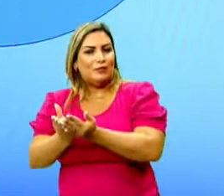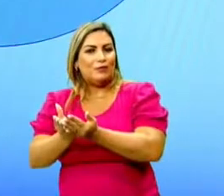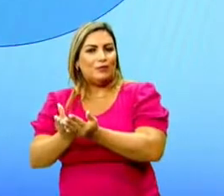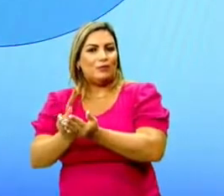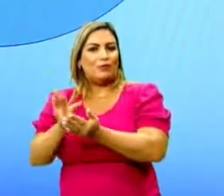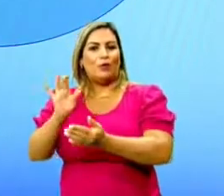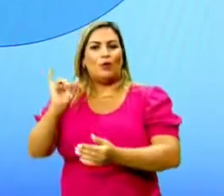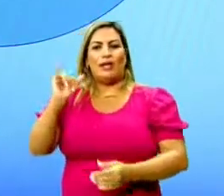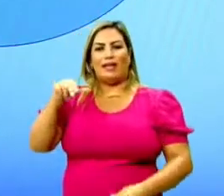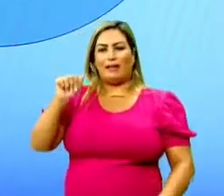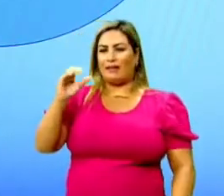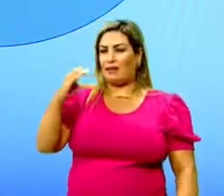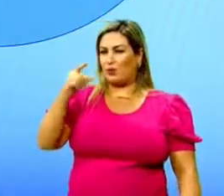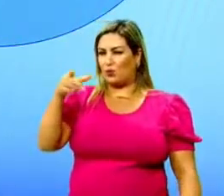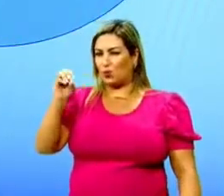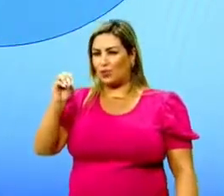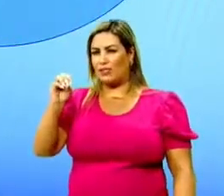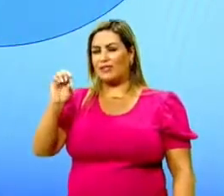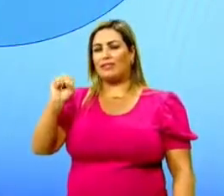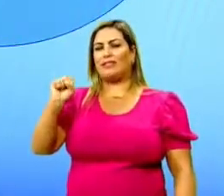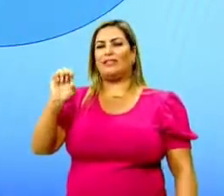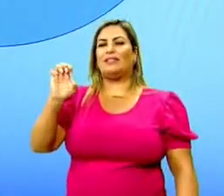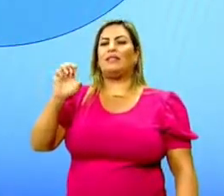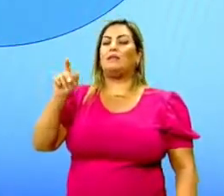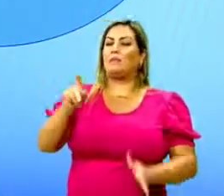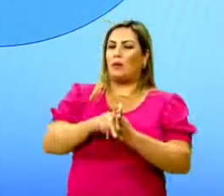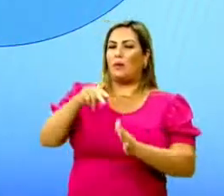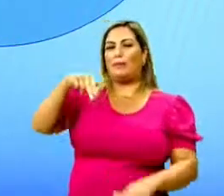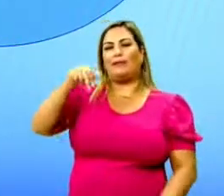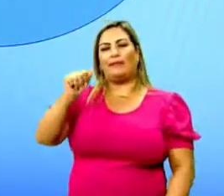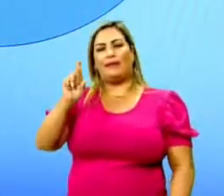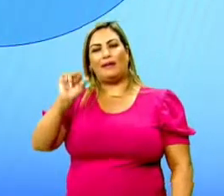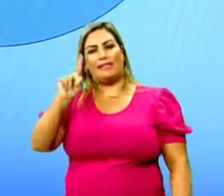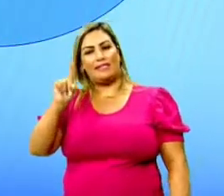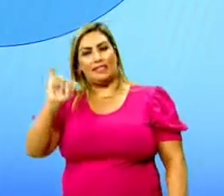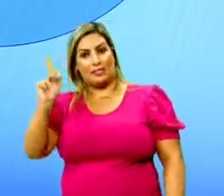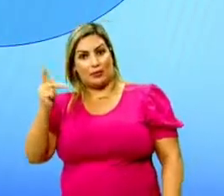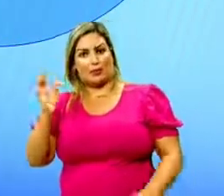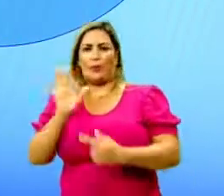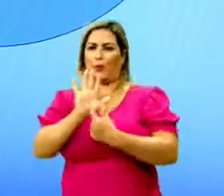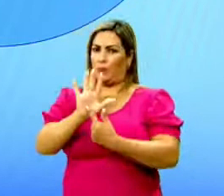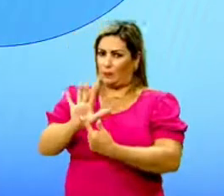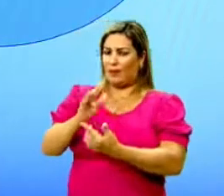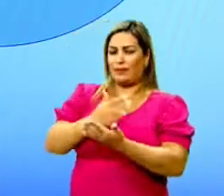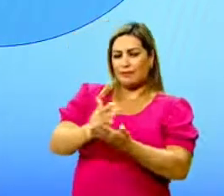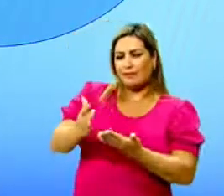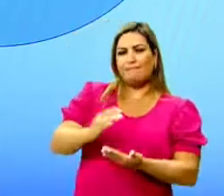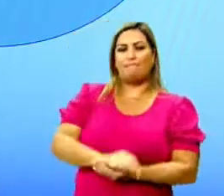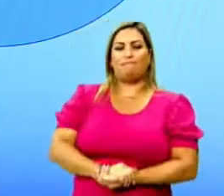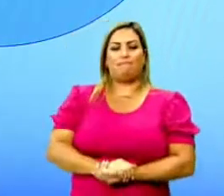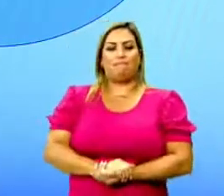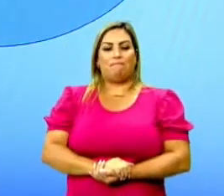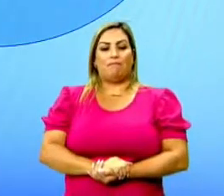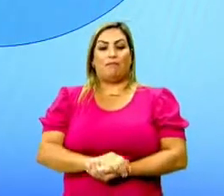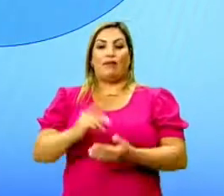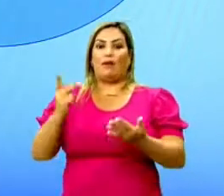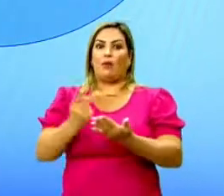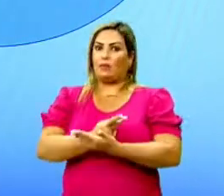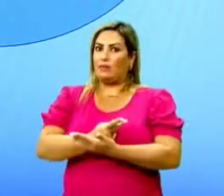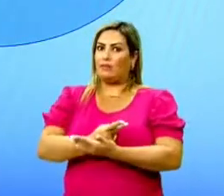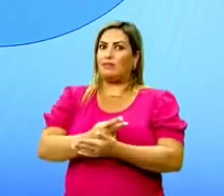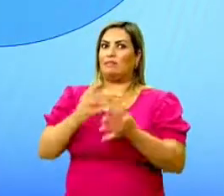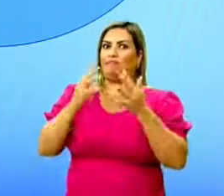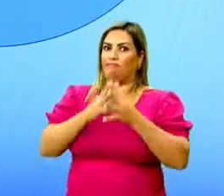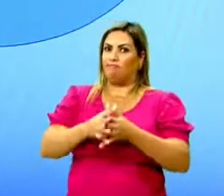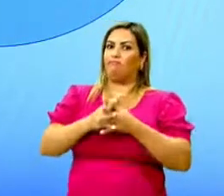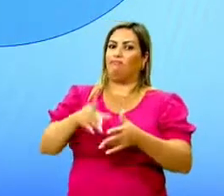Reinações de Narizinho. Aí começa, então, apresentando. Aí o que ocorre? A complicação.